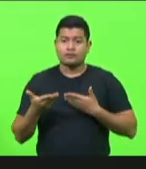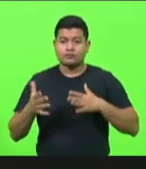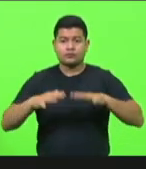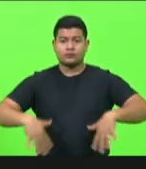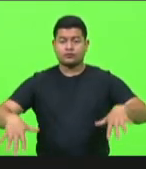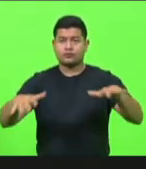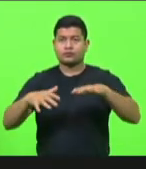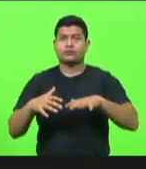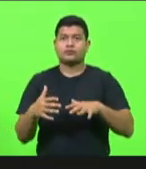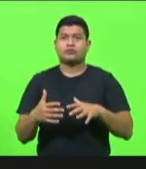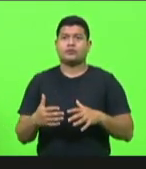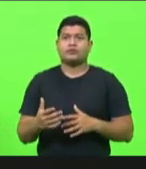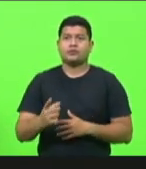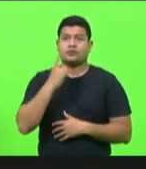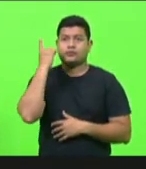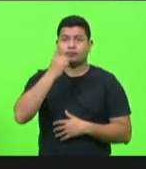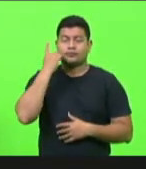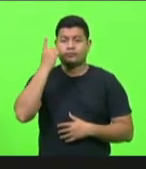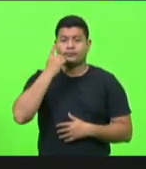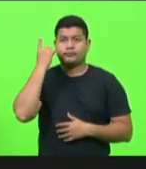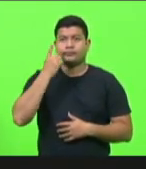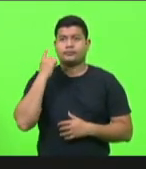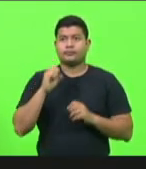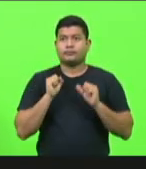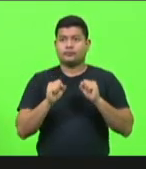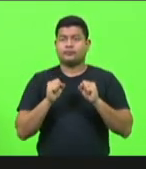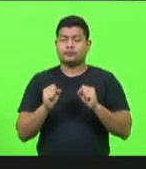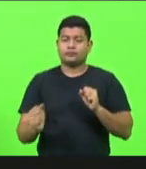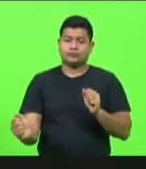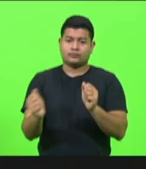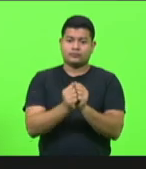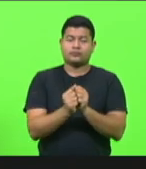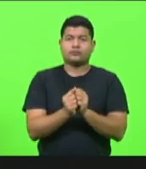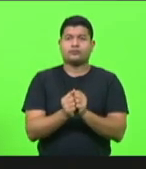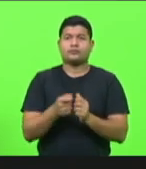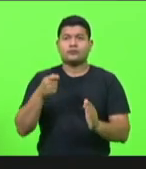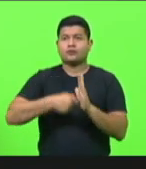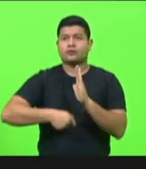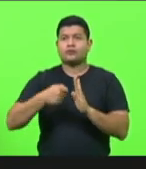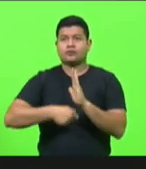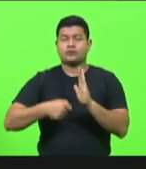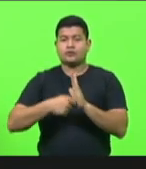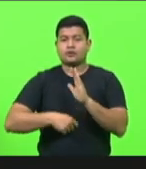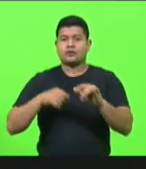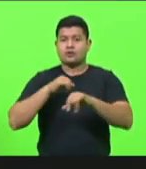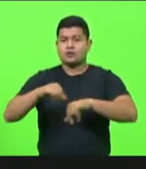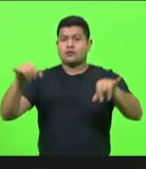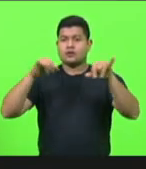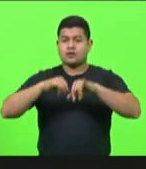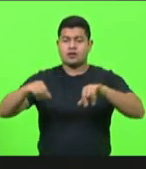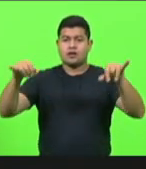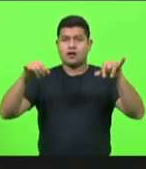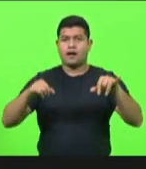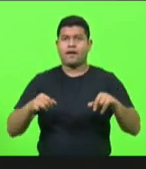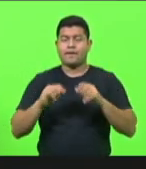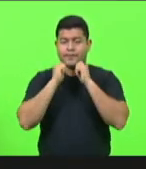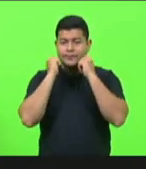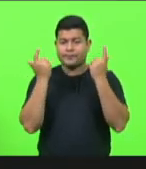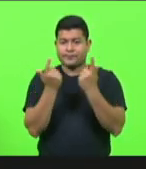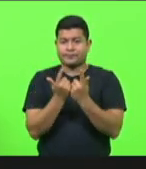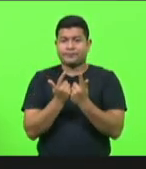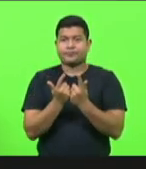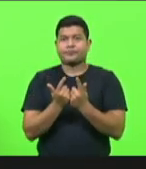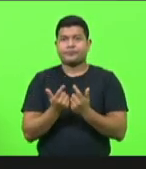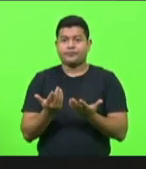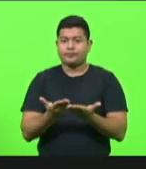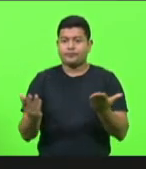conclamo os meus colegas para que possam se juntar também nessa luta, para que nós possamos fazer uma manifestação em conjunto da Assembleia Legislativa, daqueles que